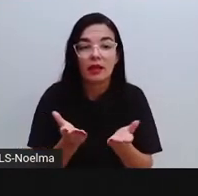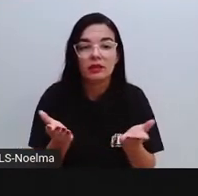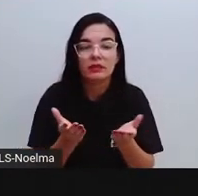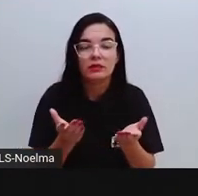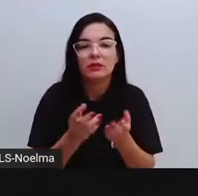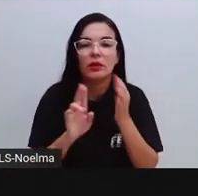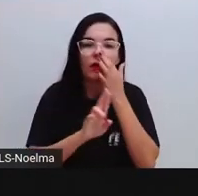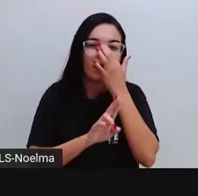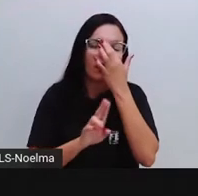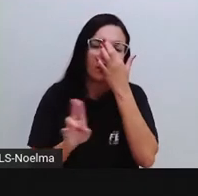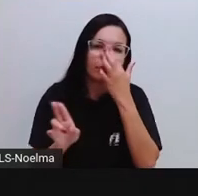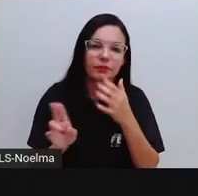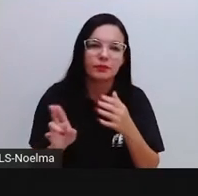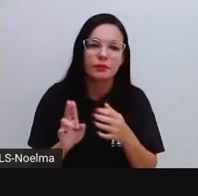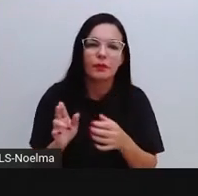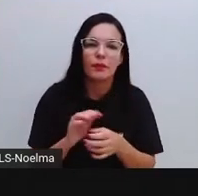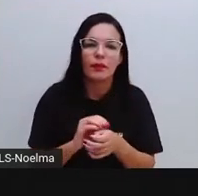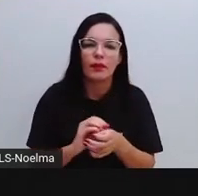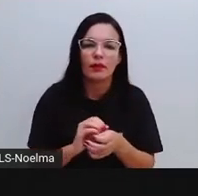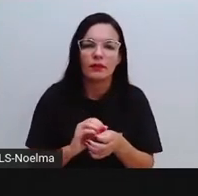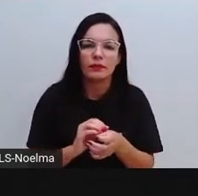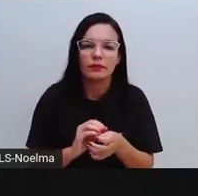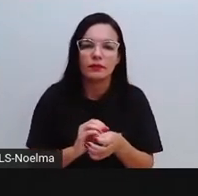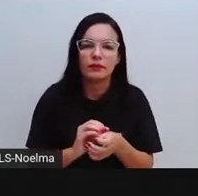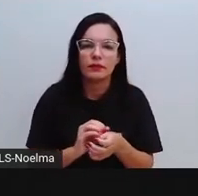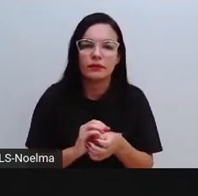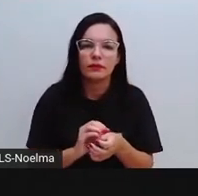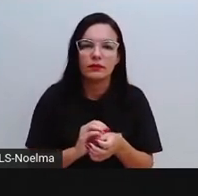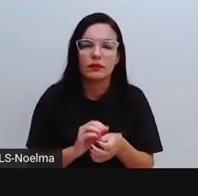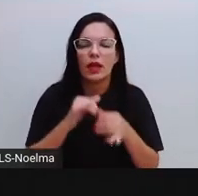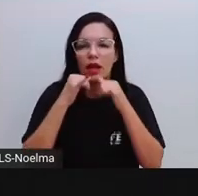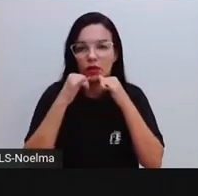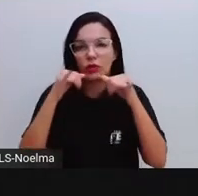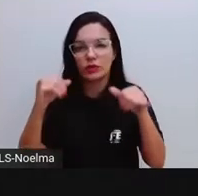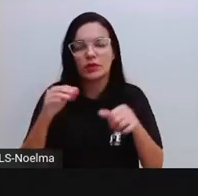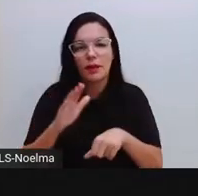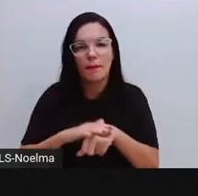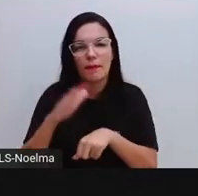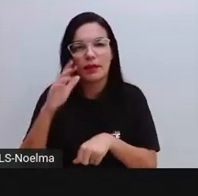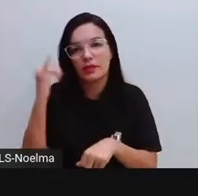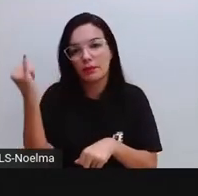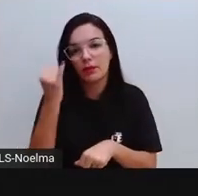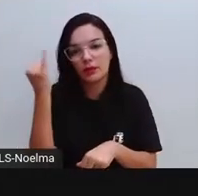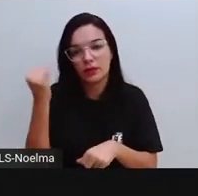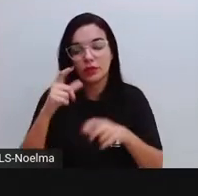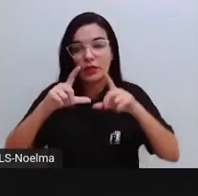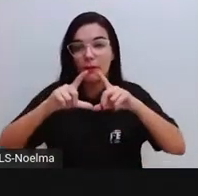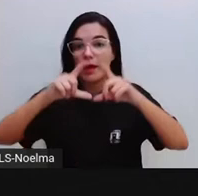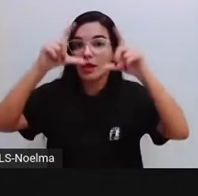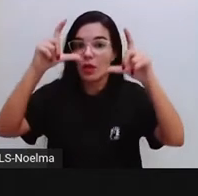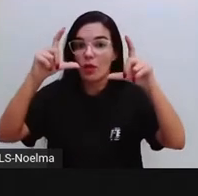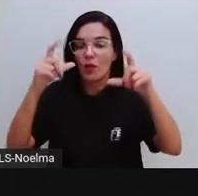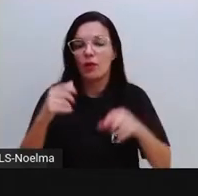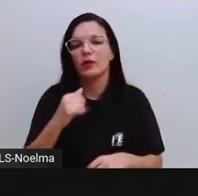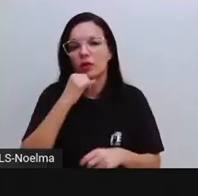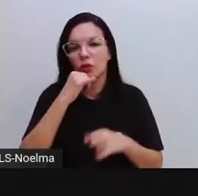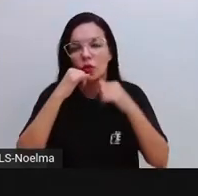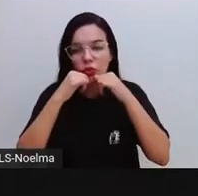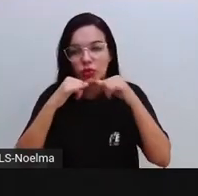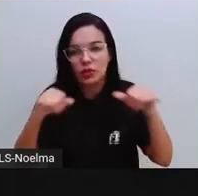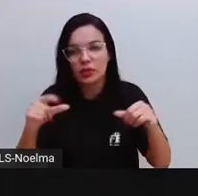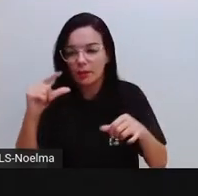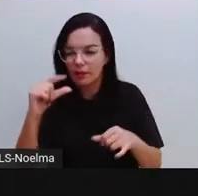a manchete principal, né? A notícia da manchete. E, por fim, a gente tem um